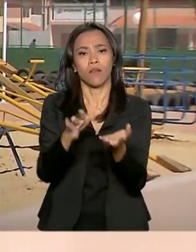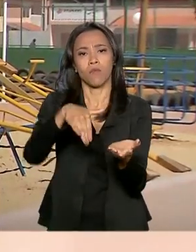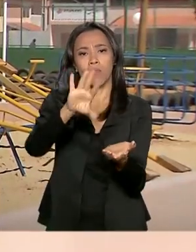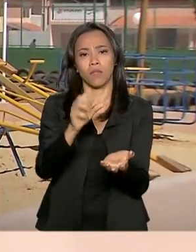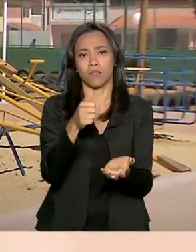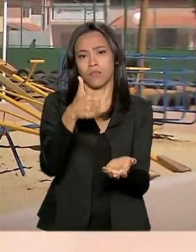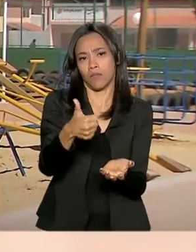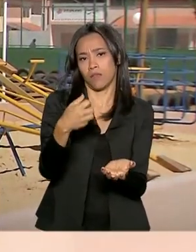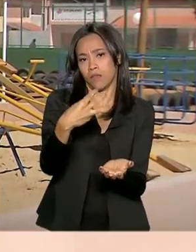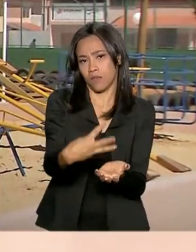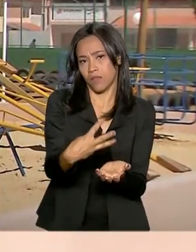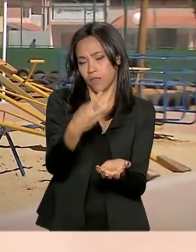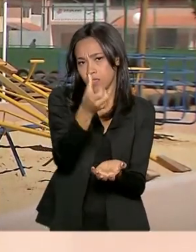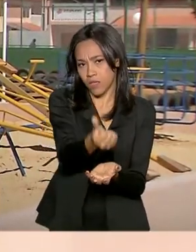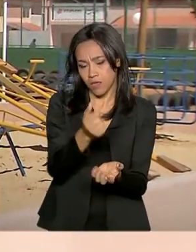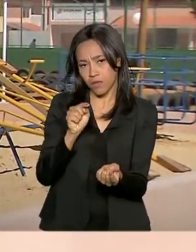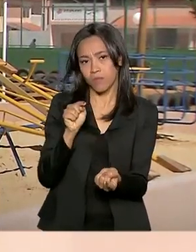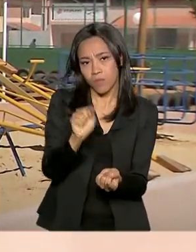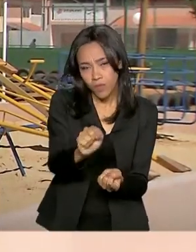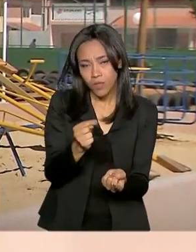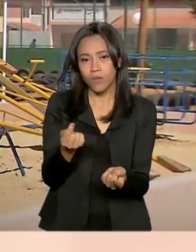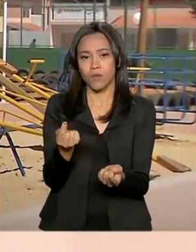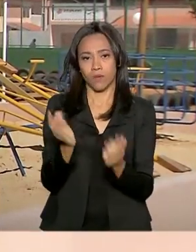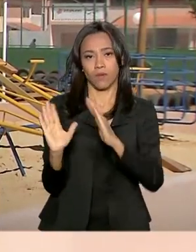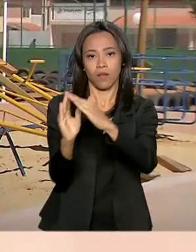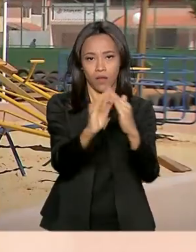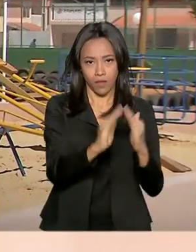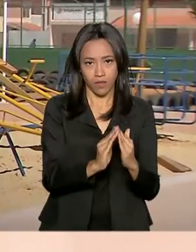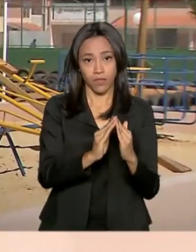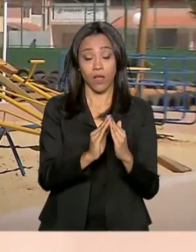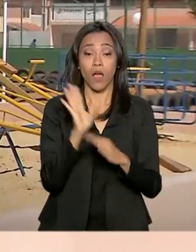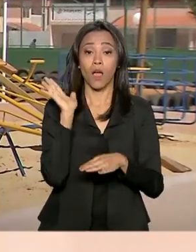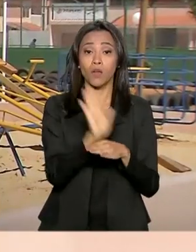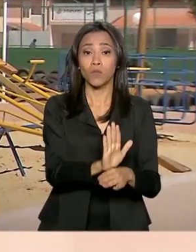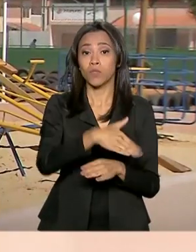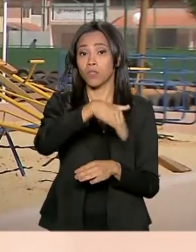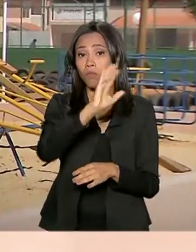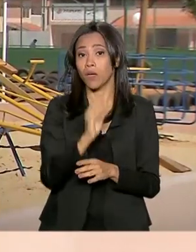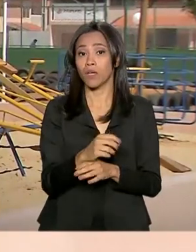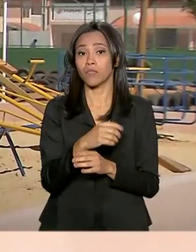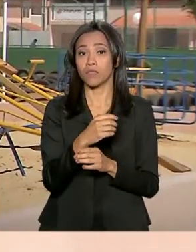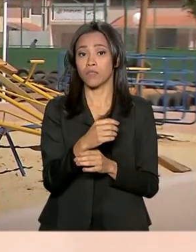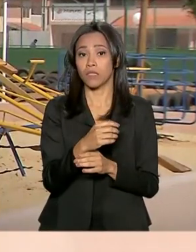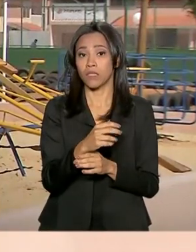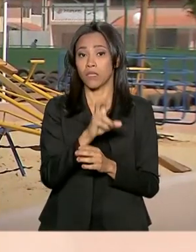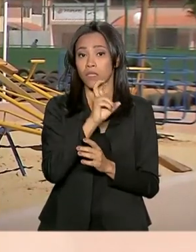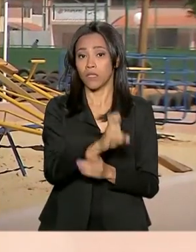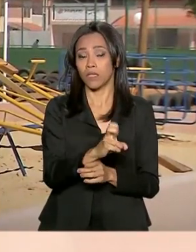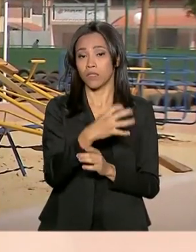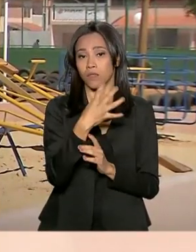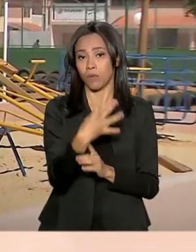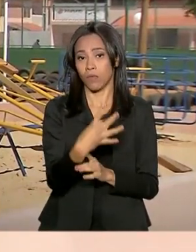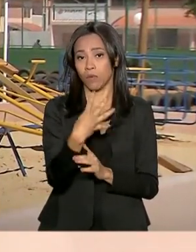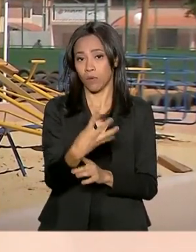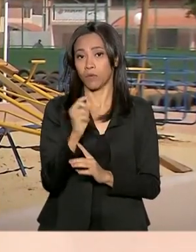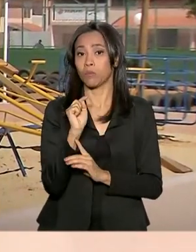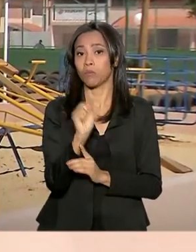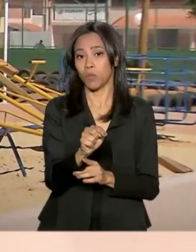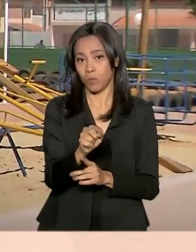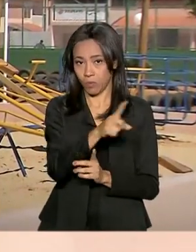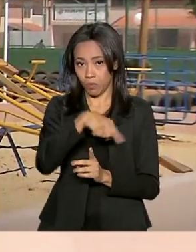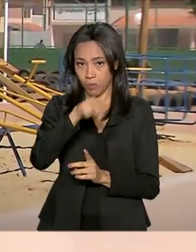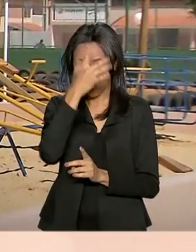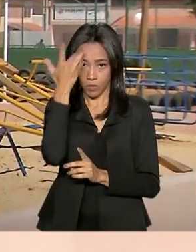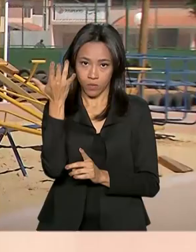136 mil unidades, beneficiando mais de 444 mil pessoas.